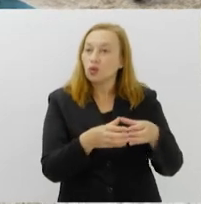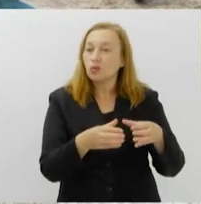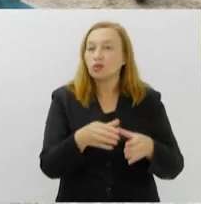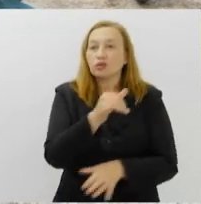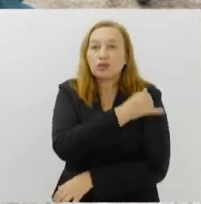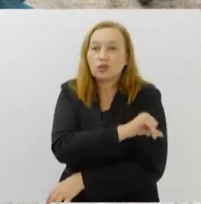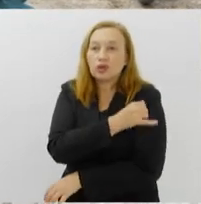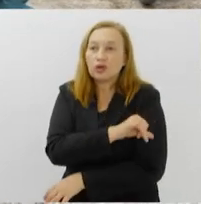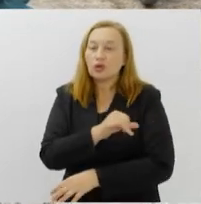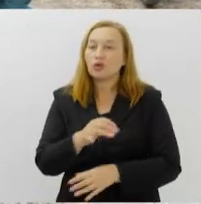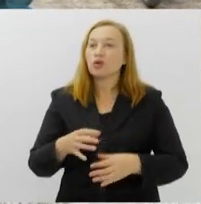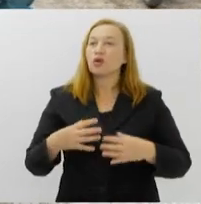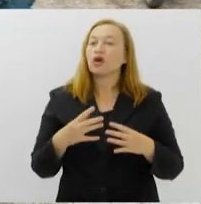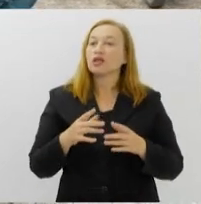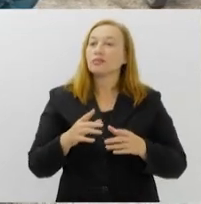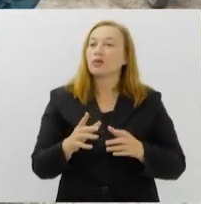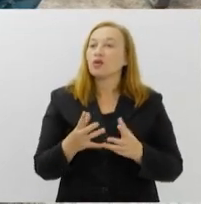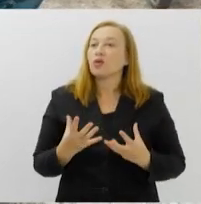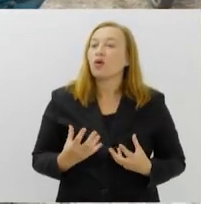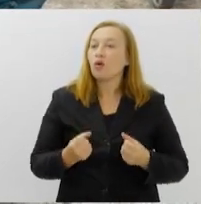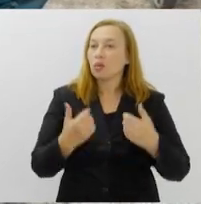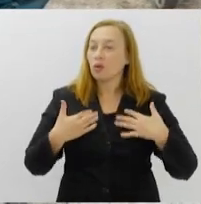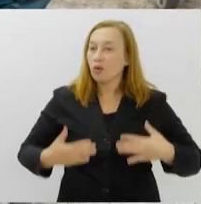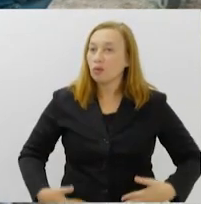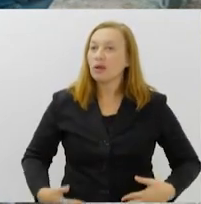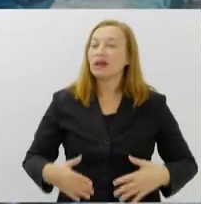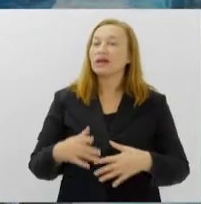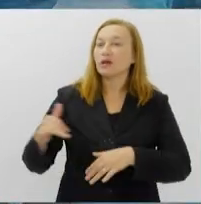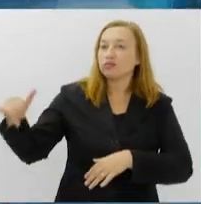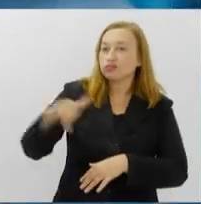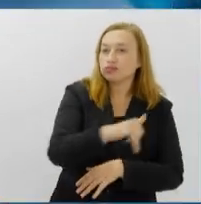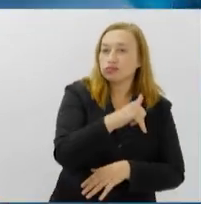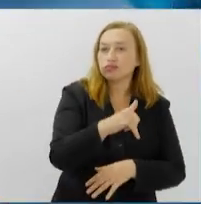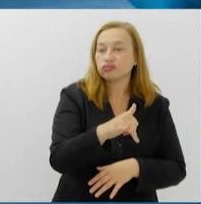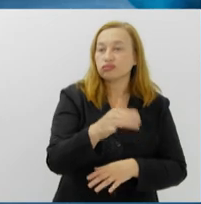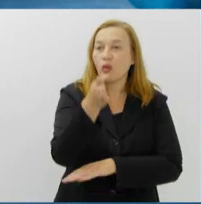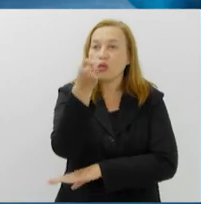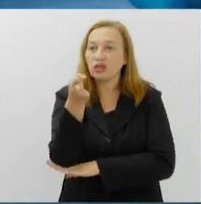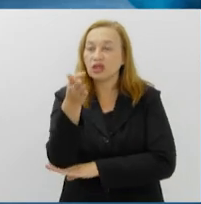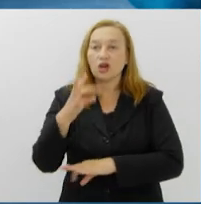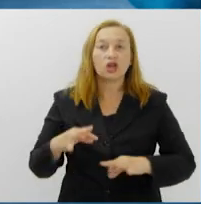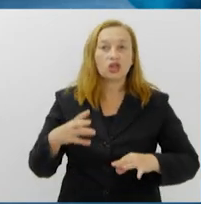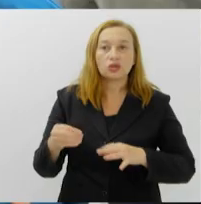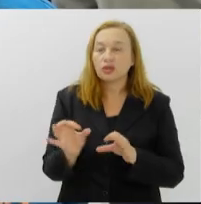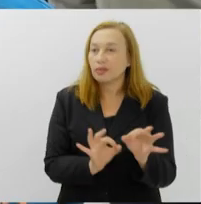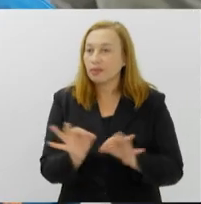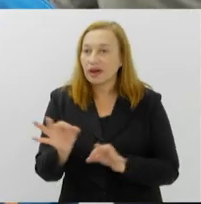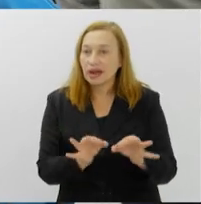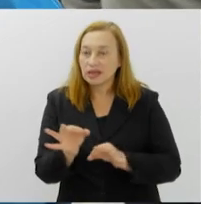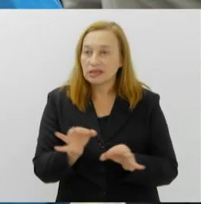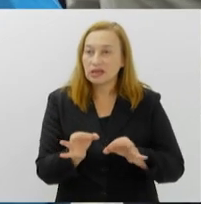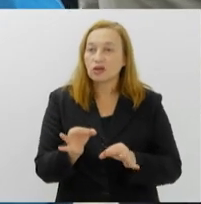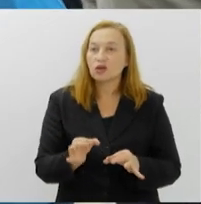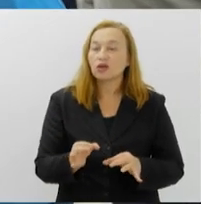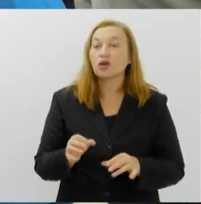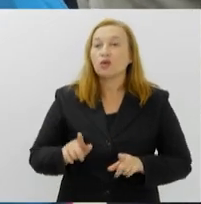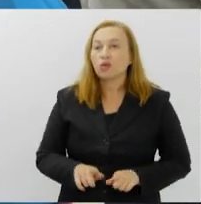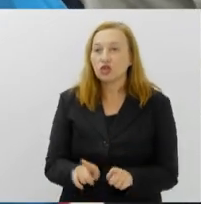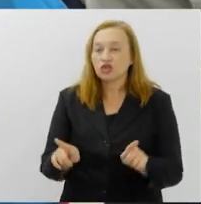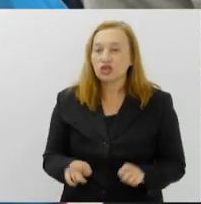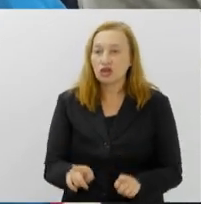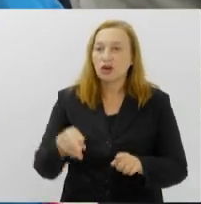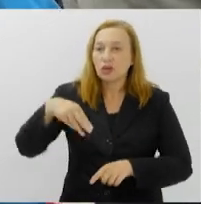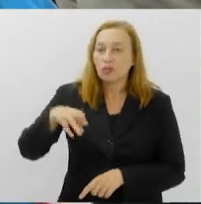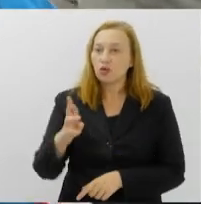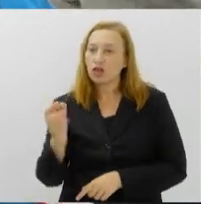uniforme completo, passagens aéreas, hospedagem e todo o suporte logístico. Os gêmeos Murilo e Miguel